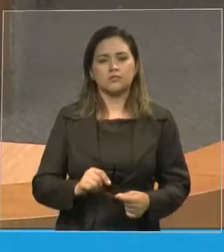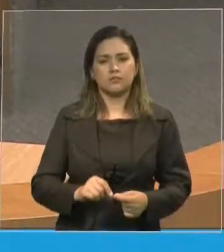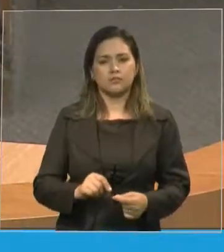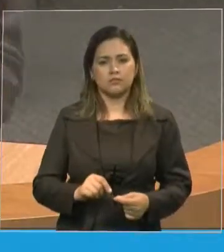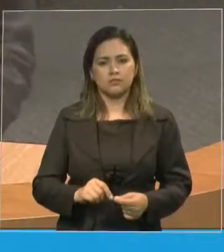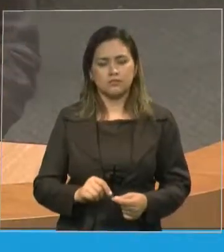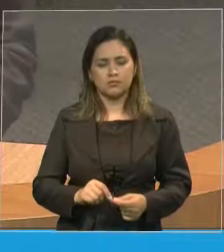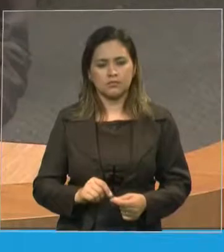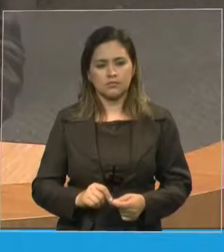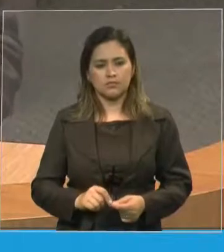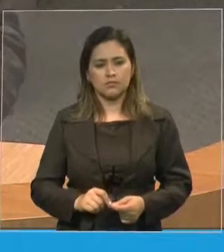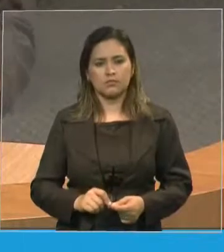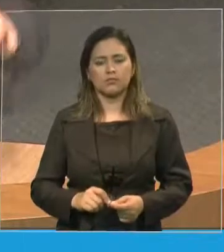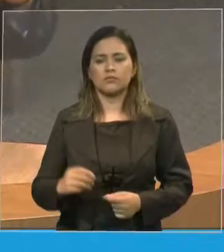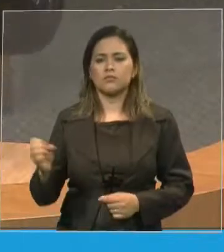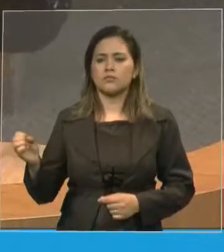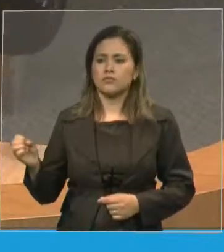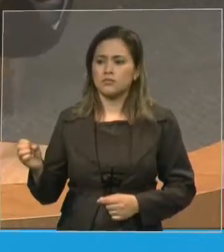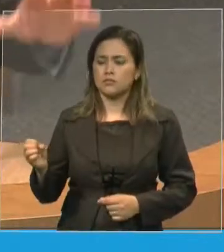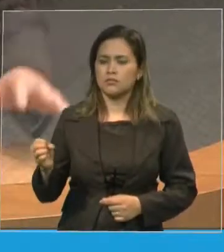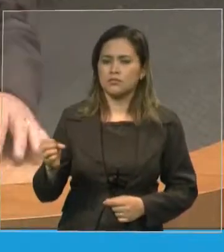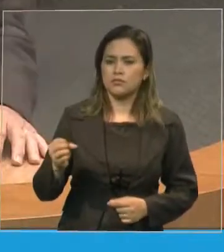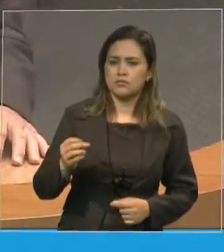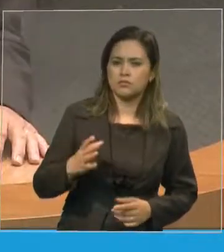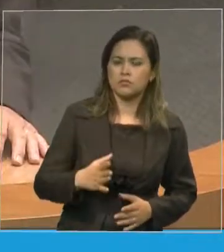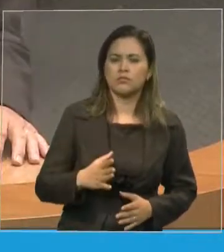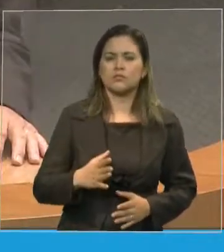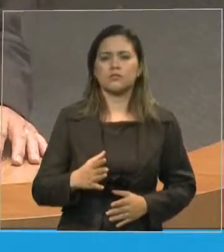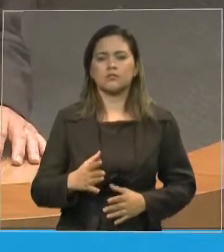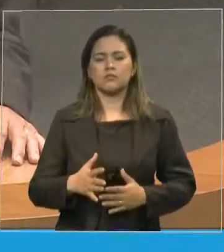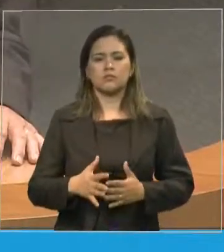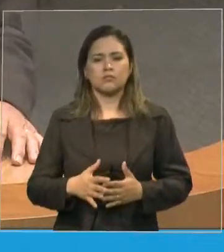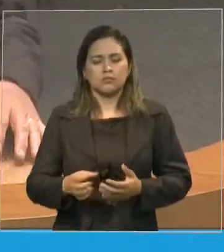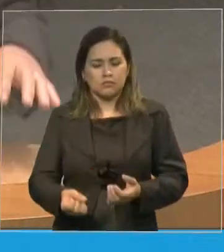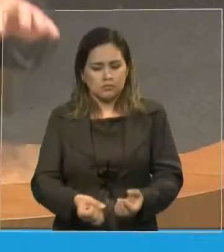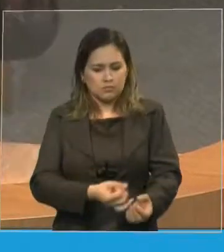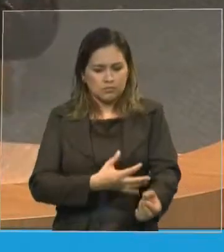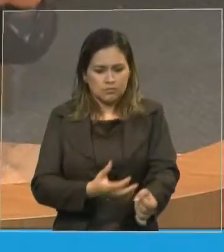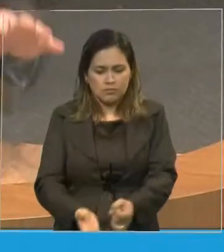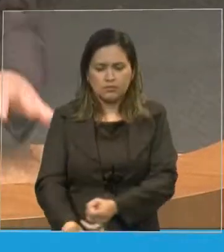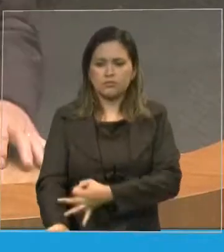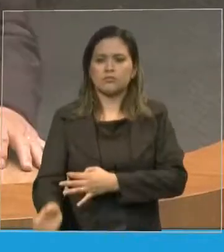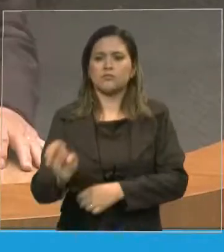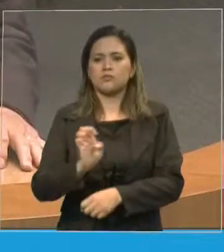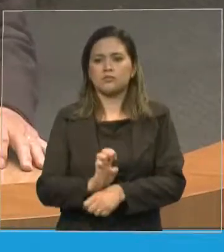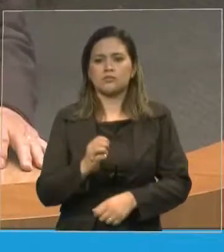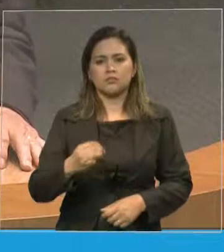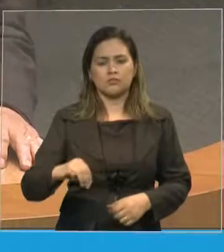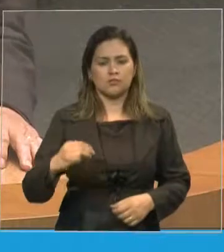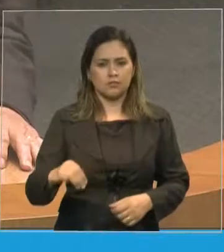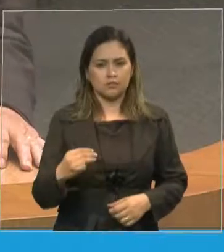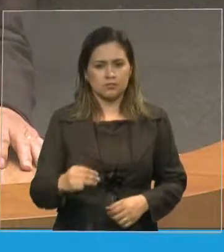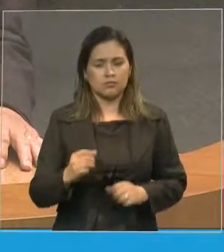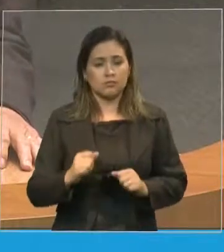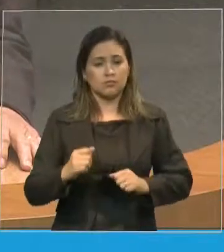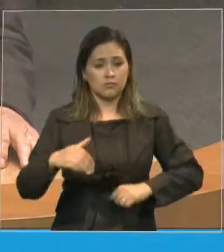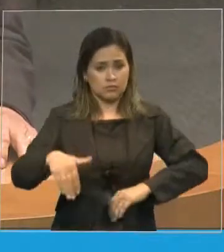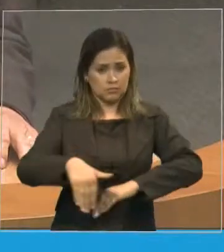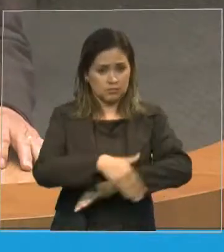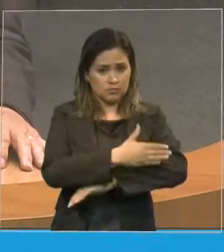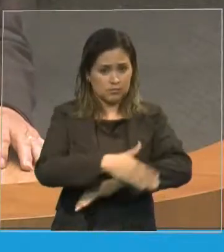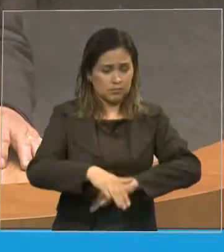para o estado do Maranhão um avivamento que nós possamos sair para as ruas e dizer